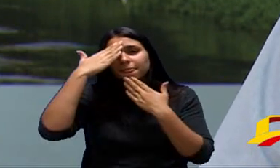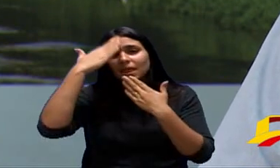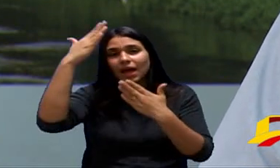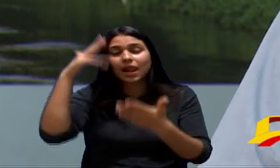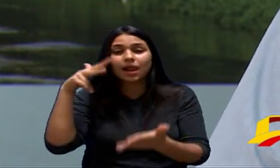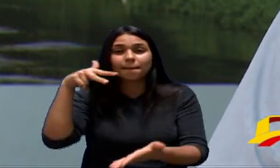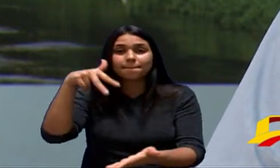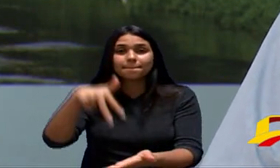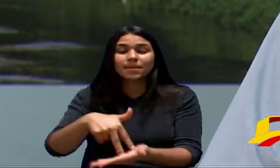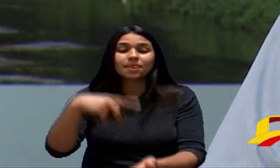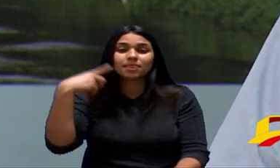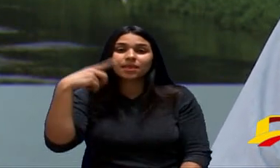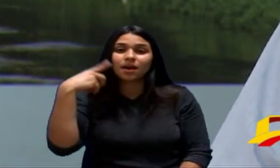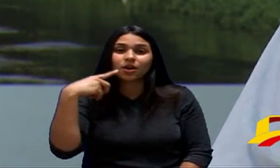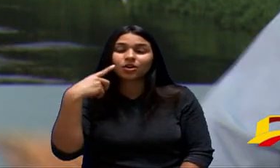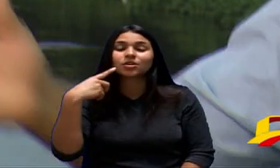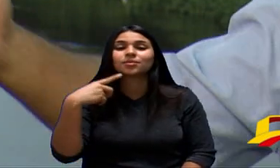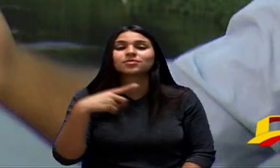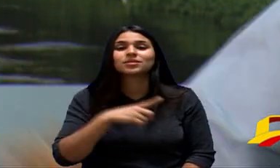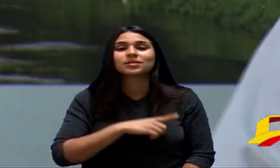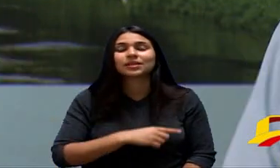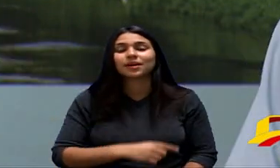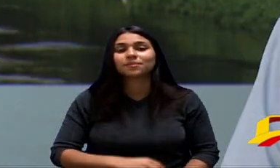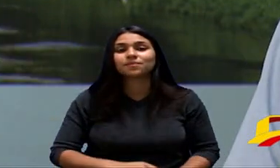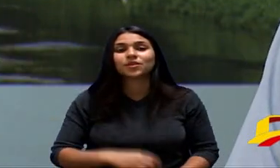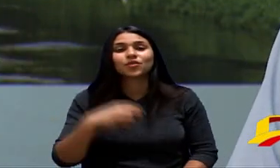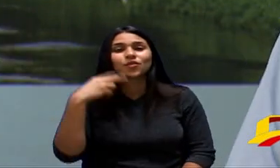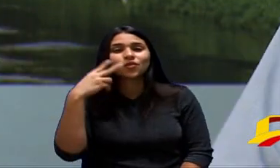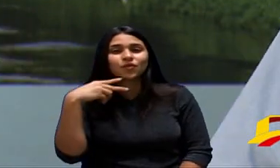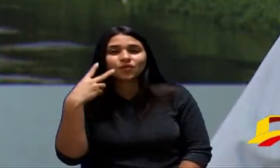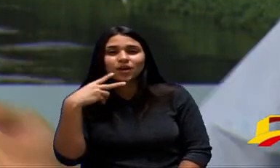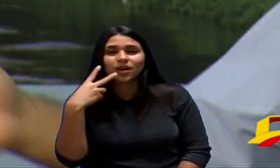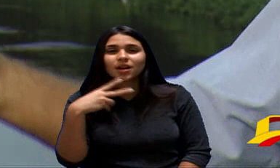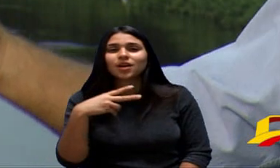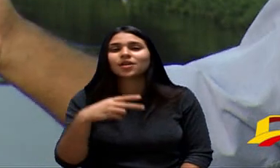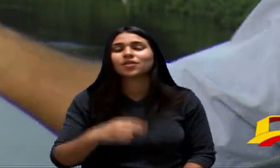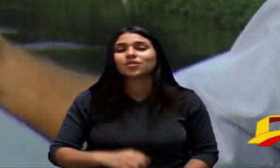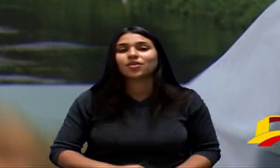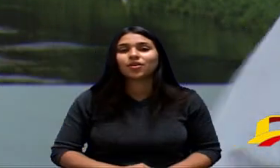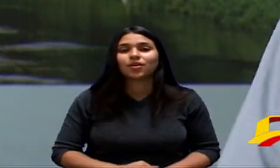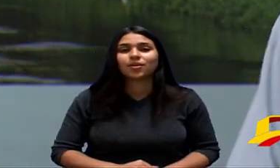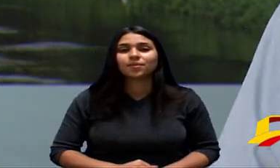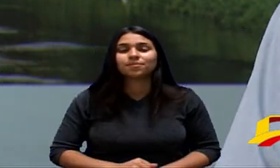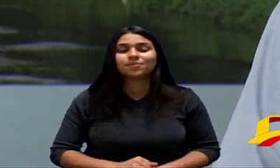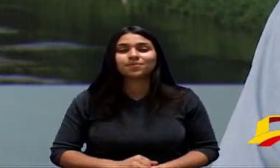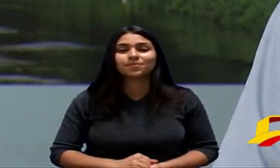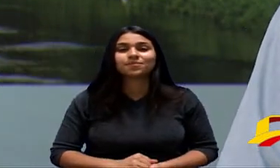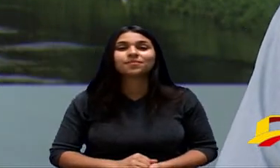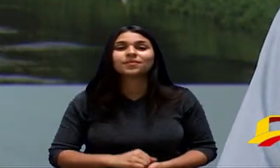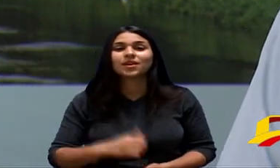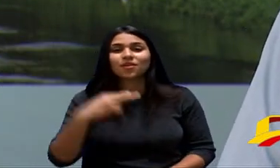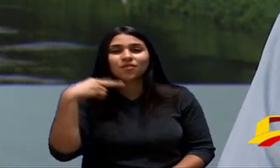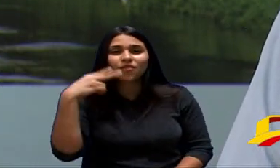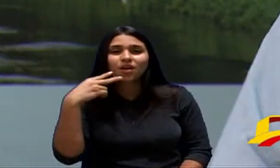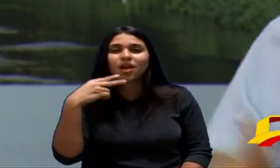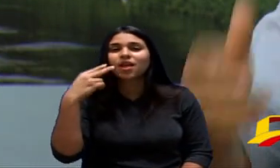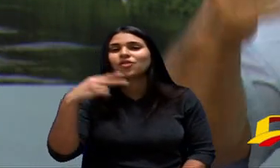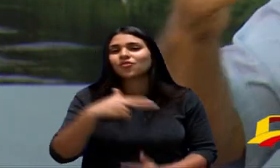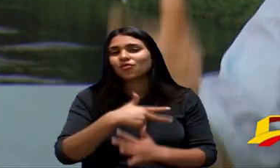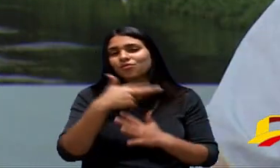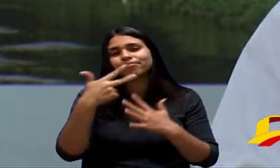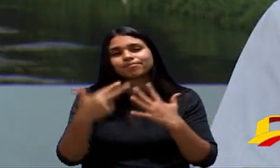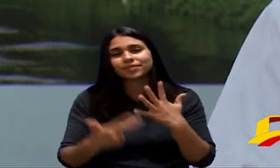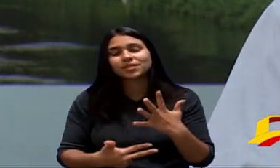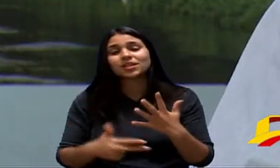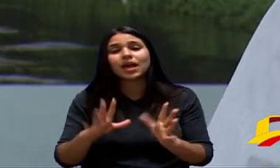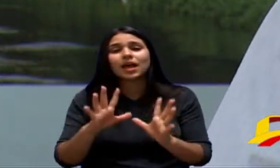Deputado Cezinha De Mandureira O Vereador Faltos Pérez O Vereador Ciboa Entendeu E Todos